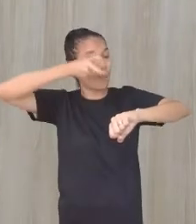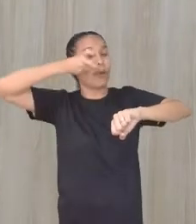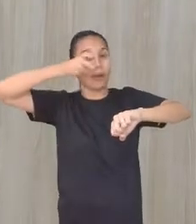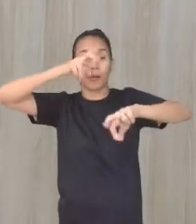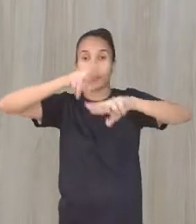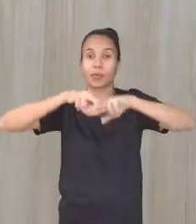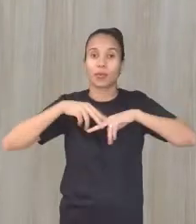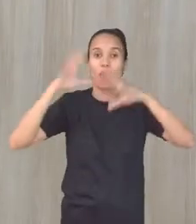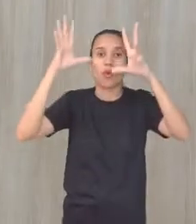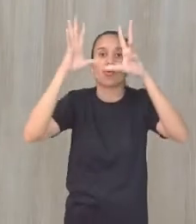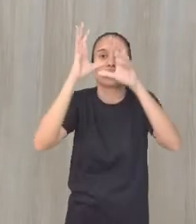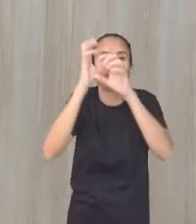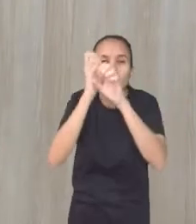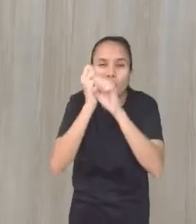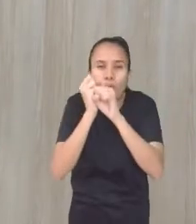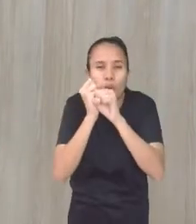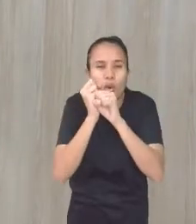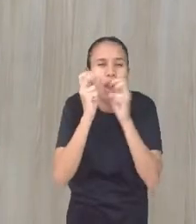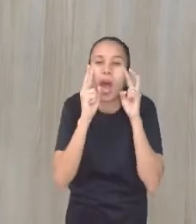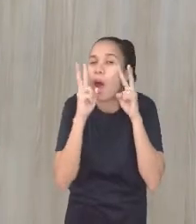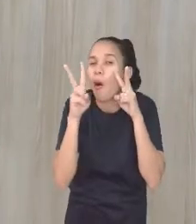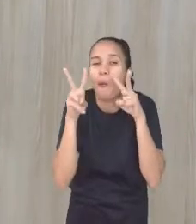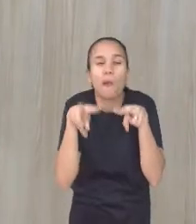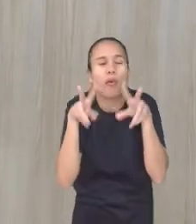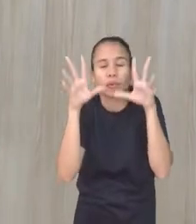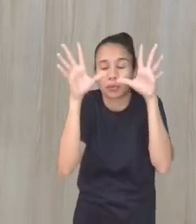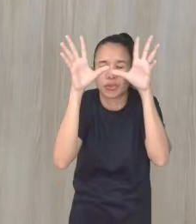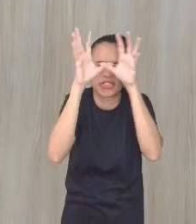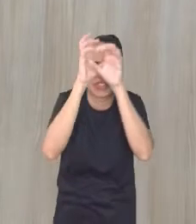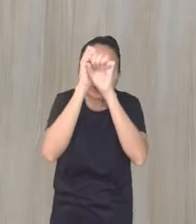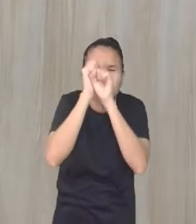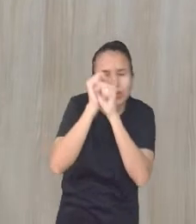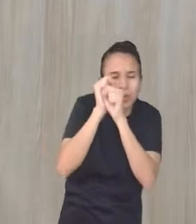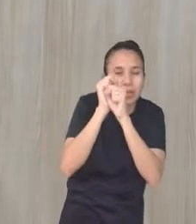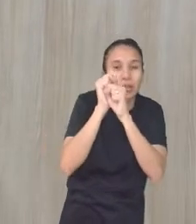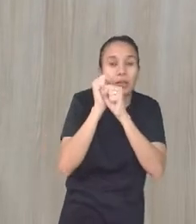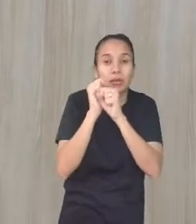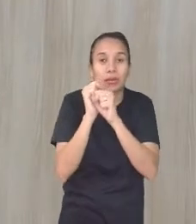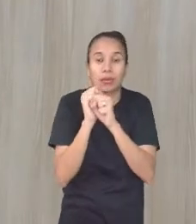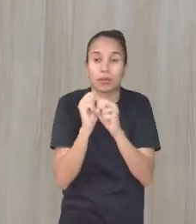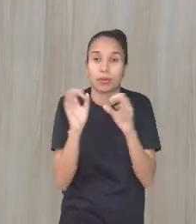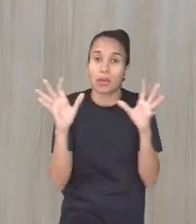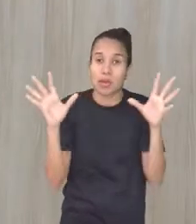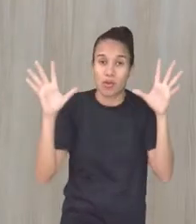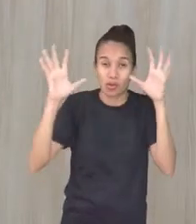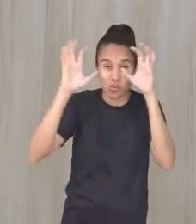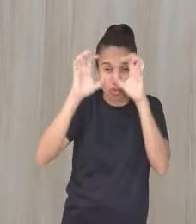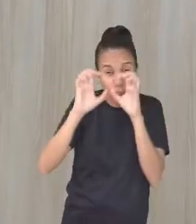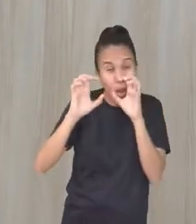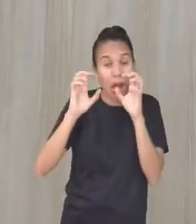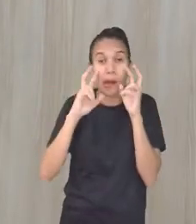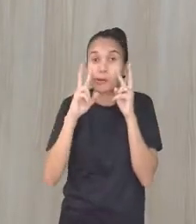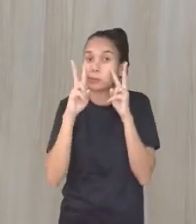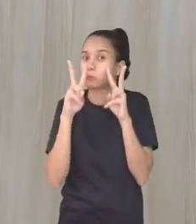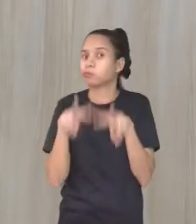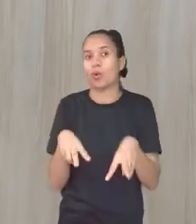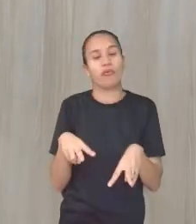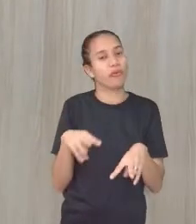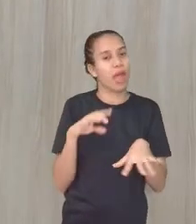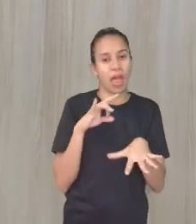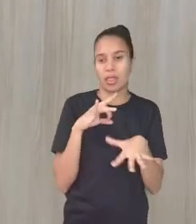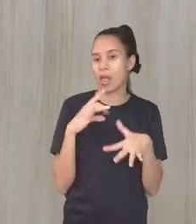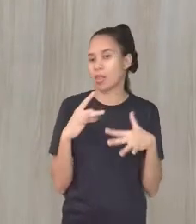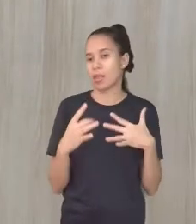no escuro, a gente não consegue enxergar. Ou então, às vezes a gente enxerga, porque o escuro não está total. A gente não enxerga todos os